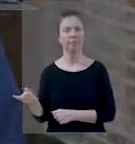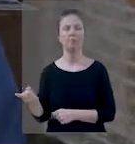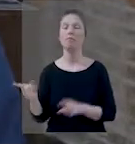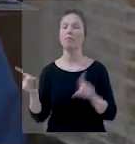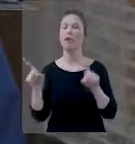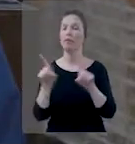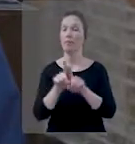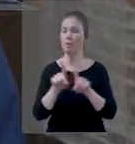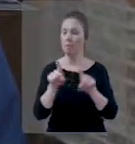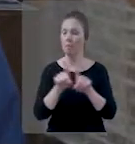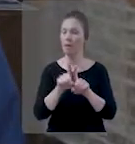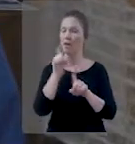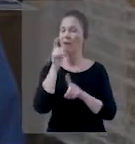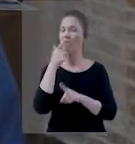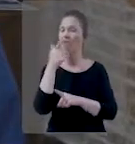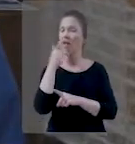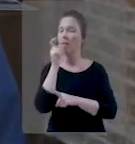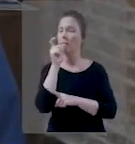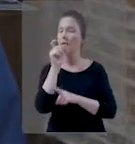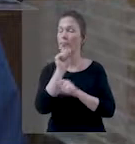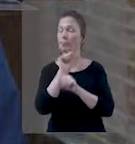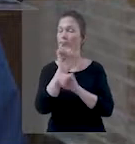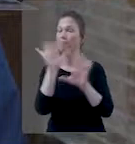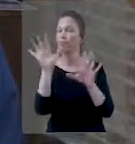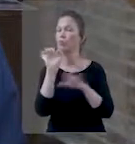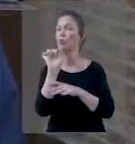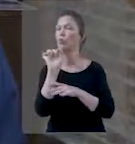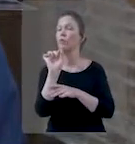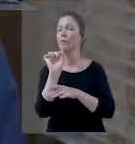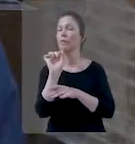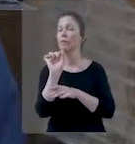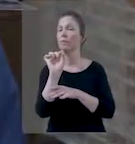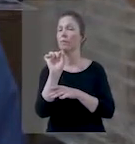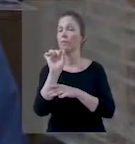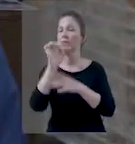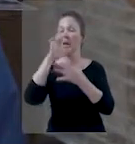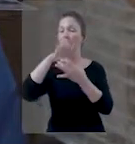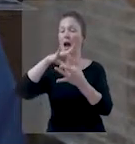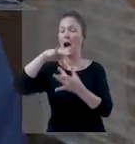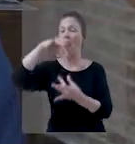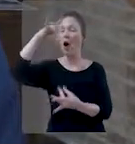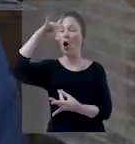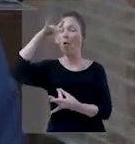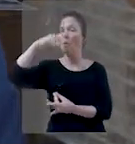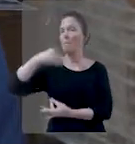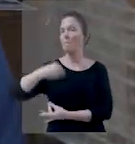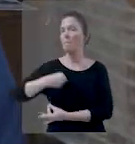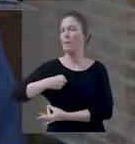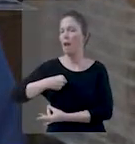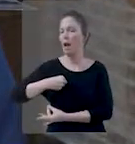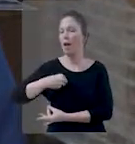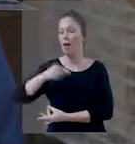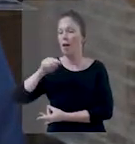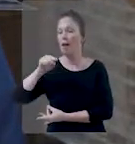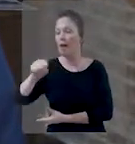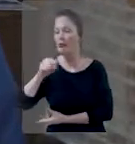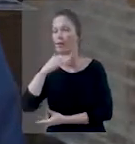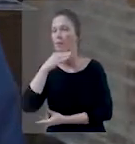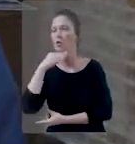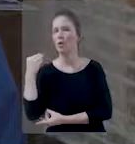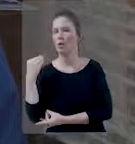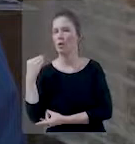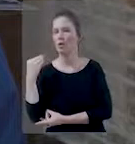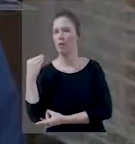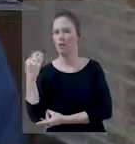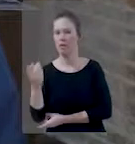E aí ele diz uma palavra muito clara. Versículo 20. A alma que pecar, essa morrerá.